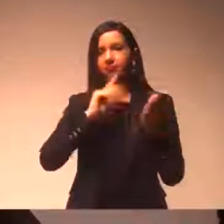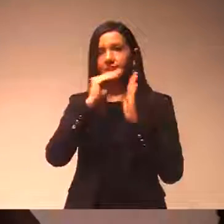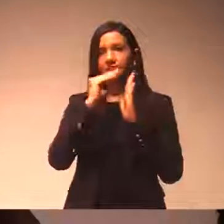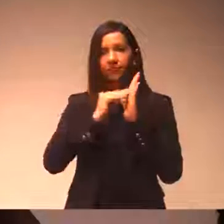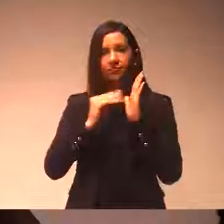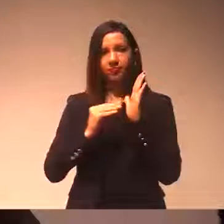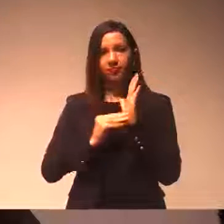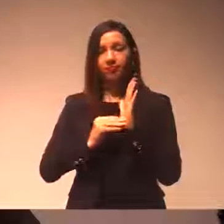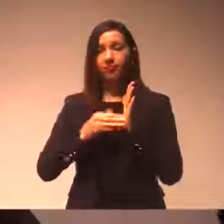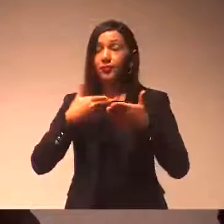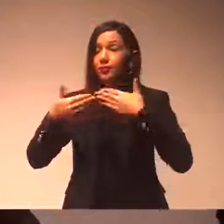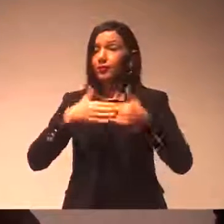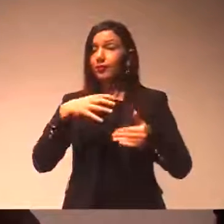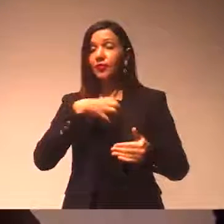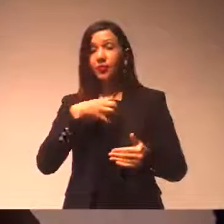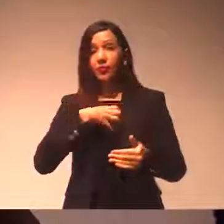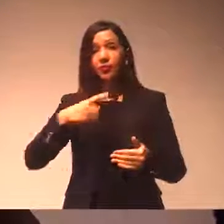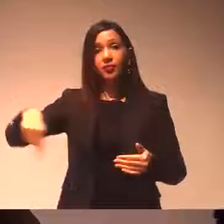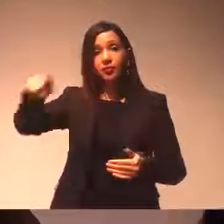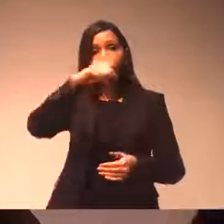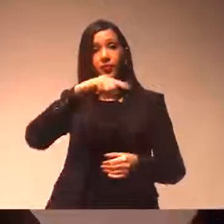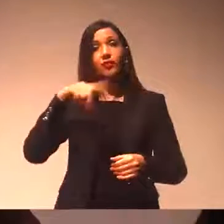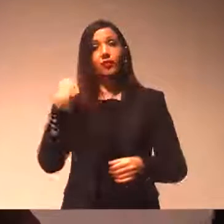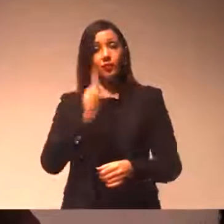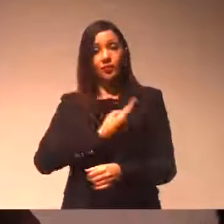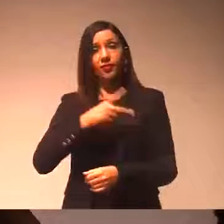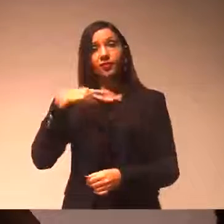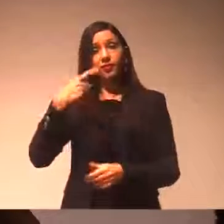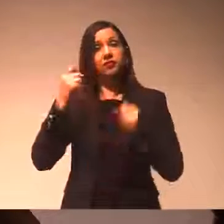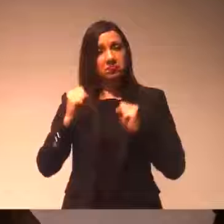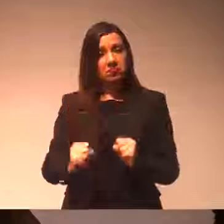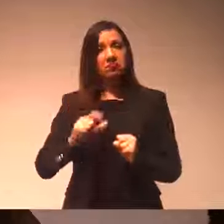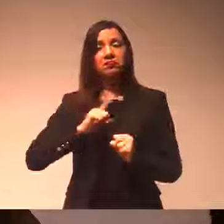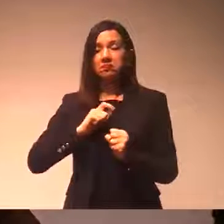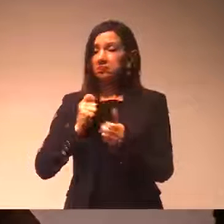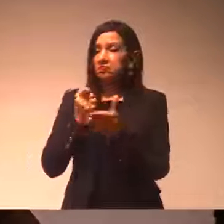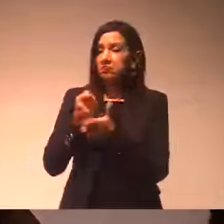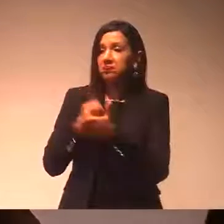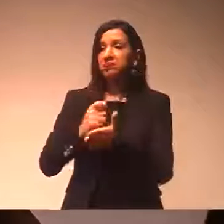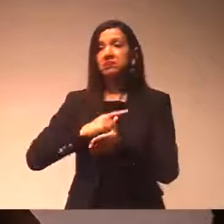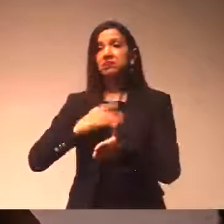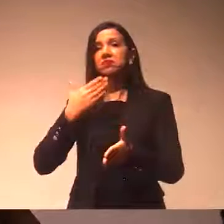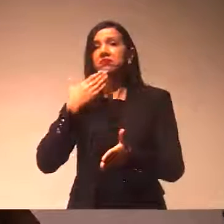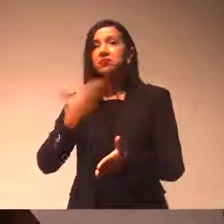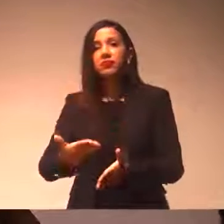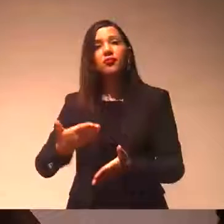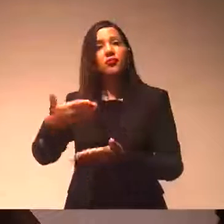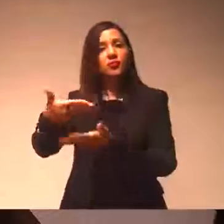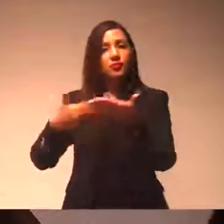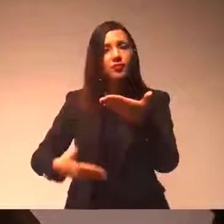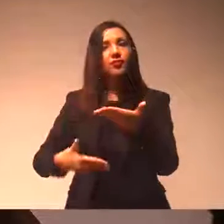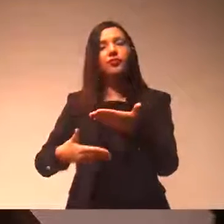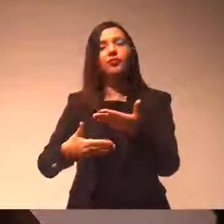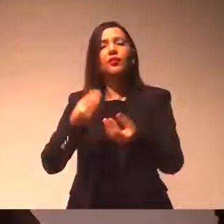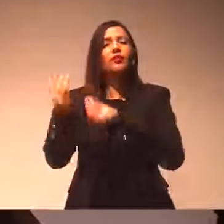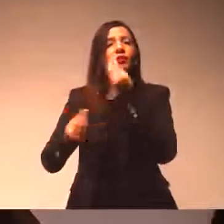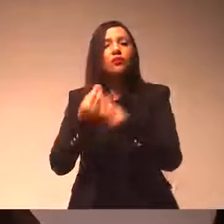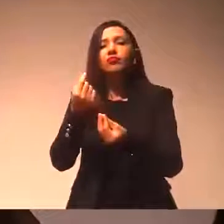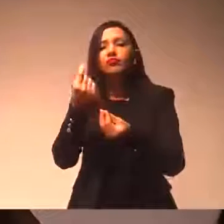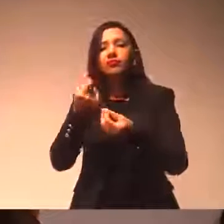de qualquer forma, tem esse poder, essa obrigação constitucional, porque mesmo que ela não esteja hoje sendo